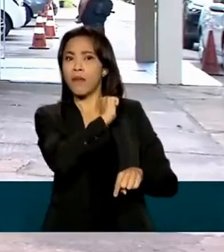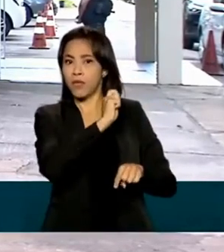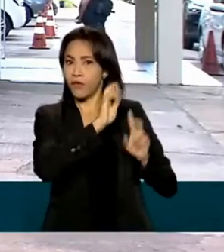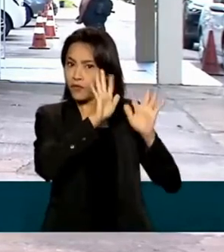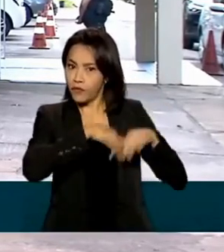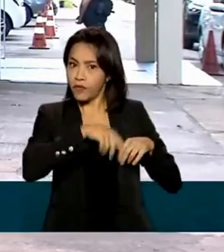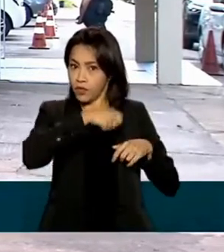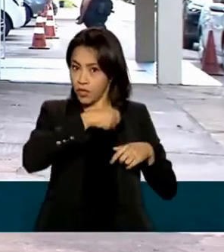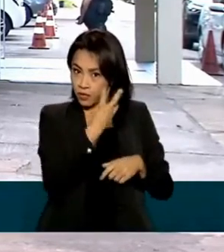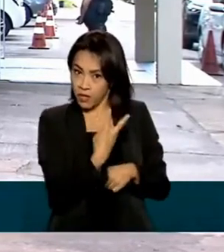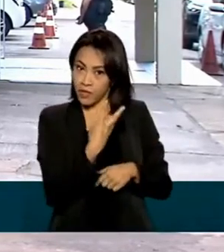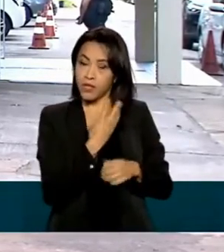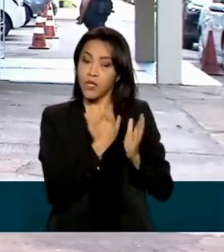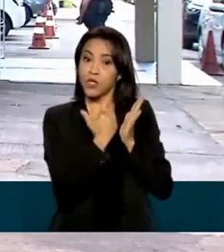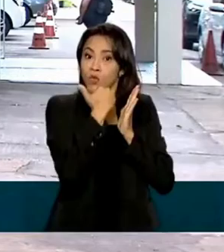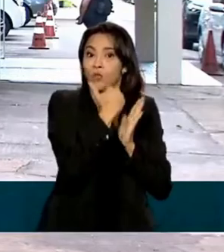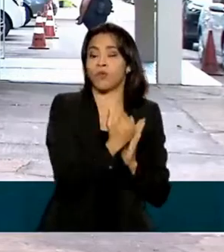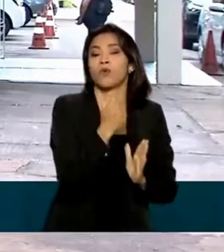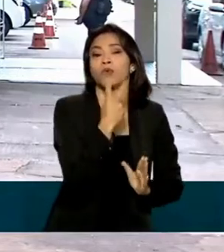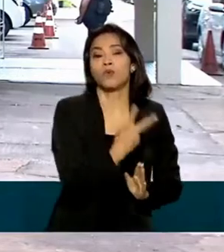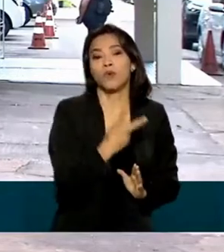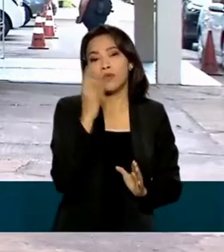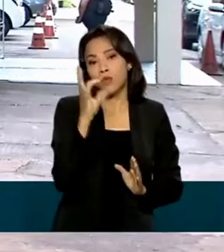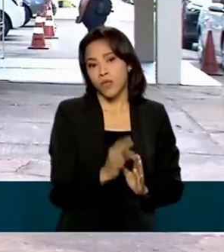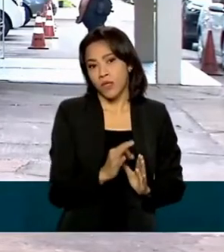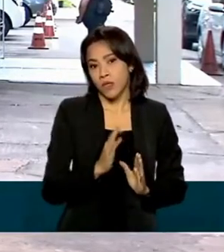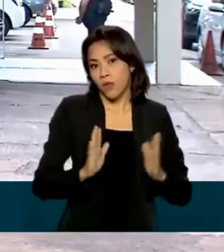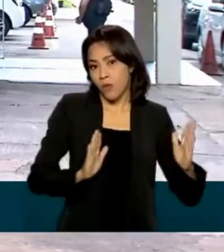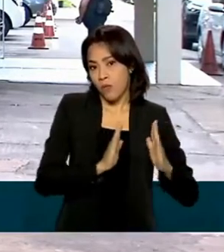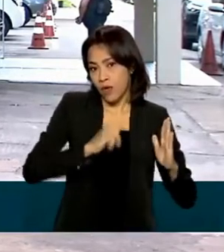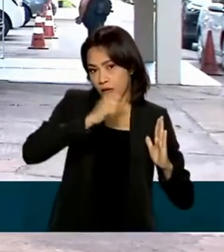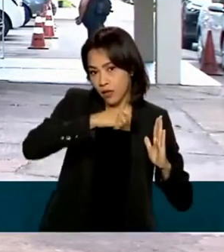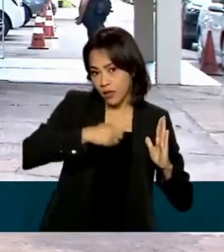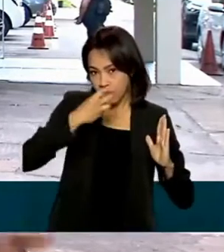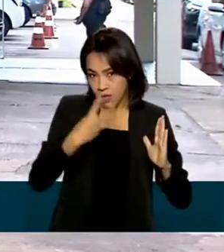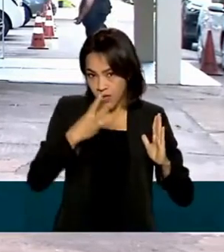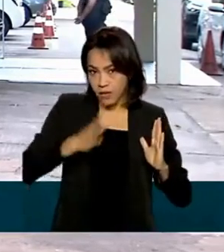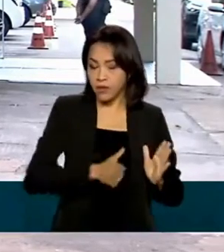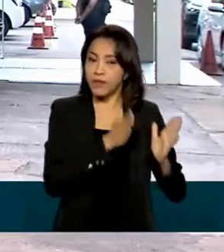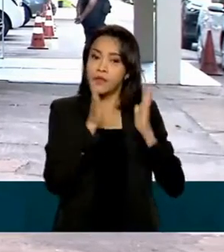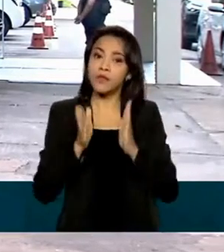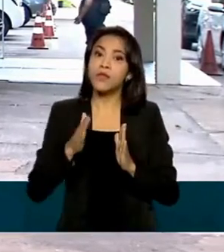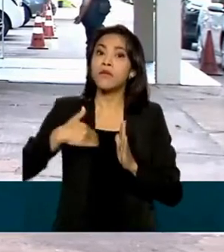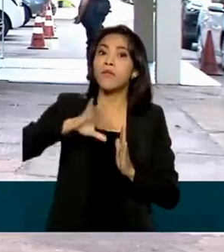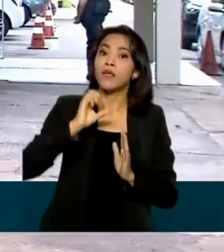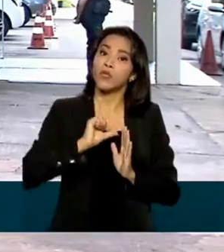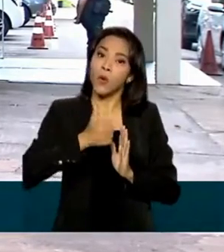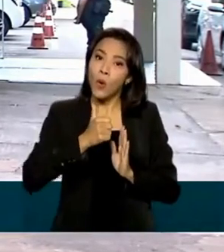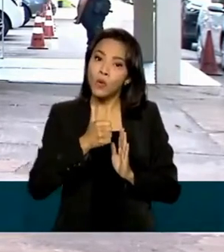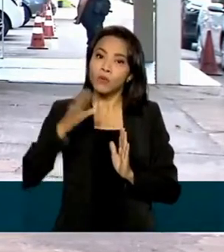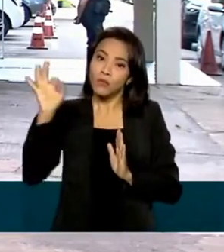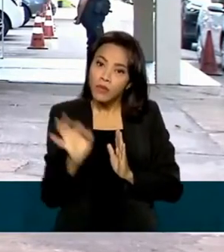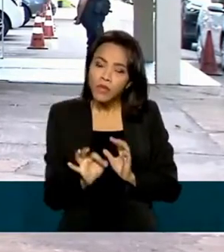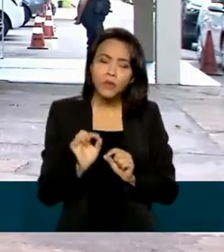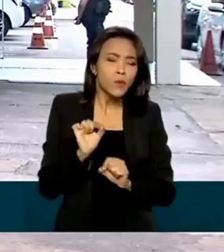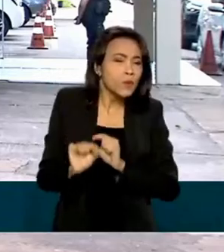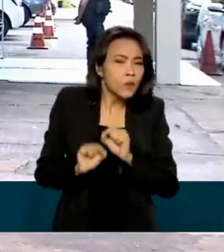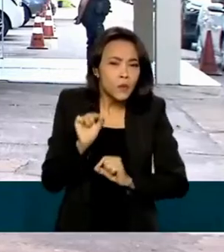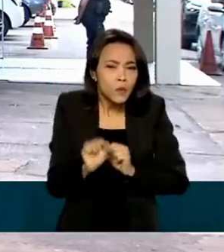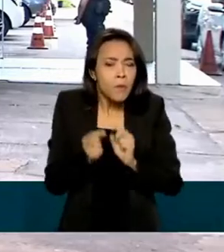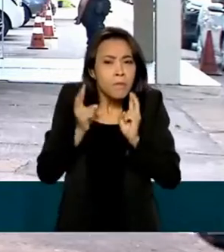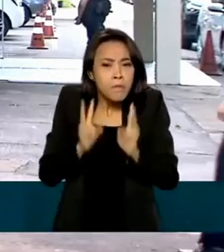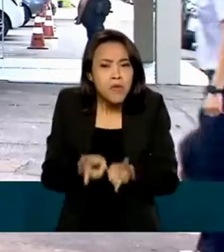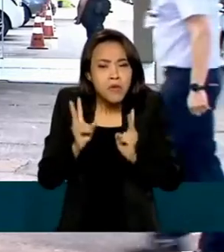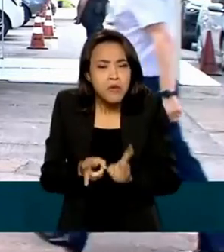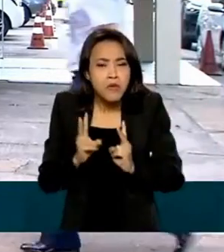índice subiu 2% em relação aos três meses anteriores. E mais de 11,5% na comparação com o